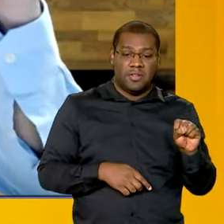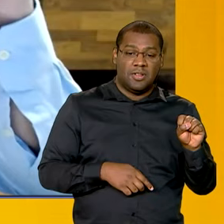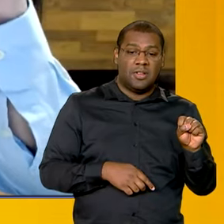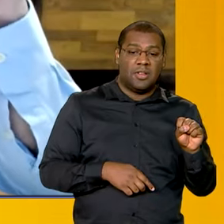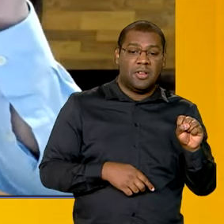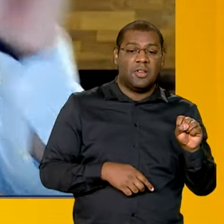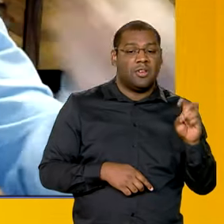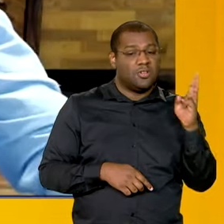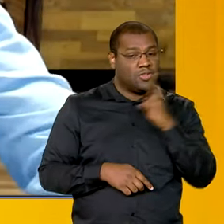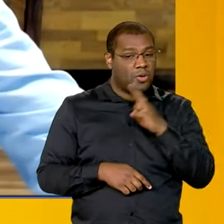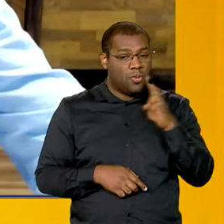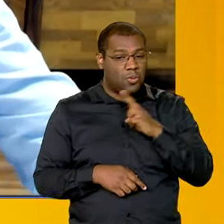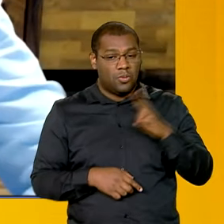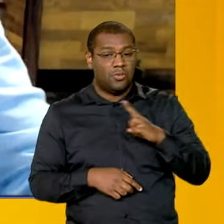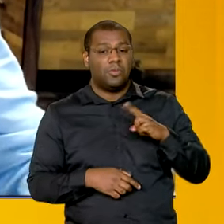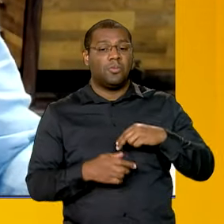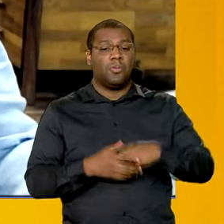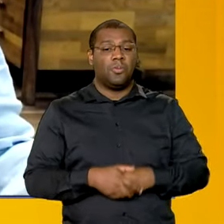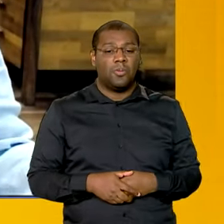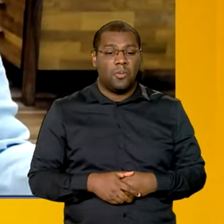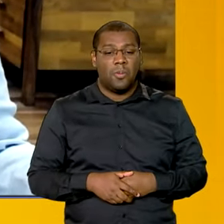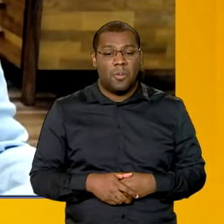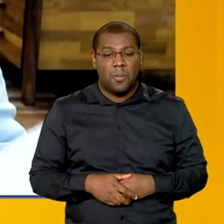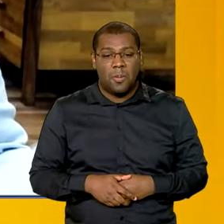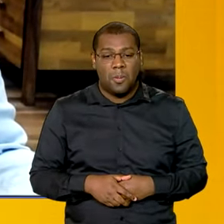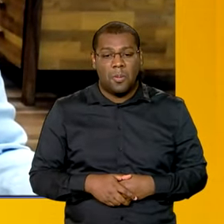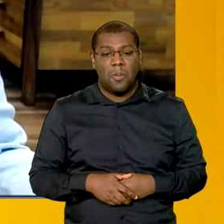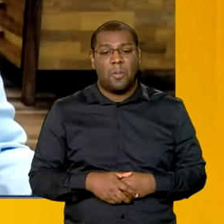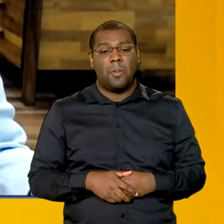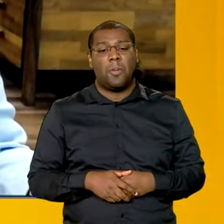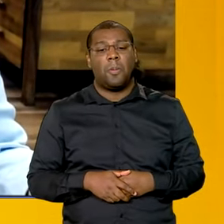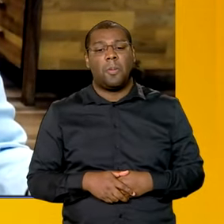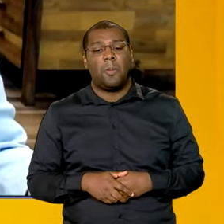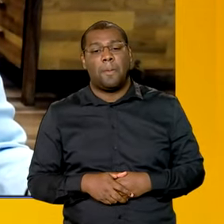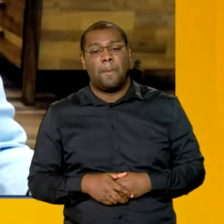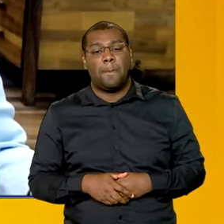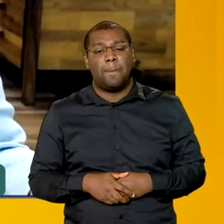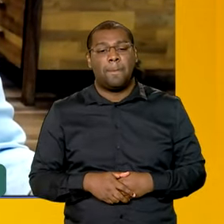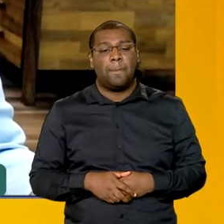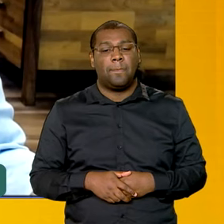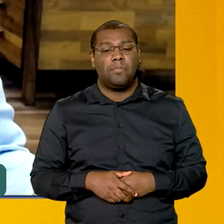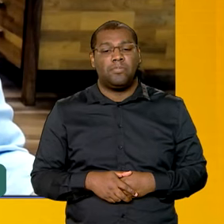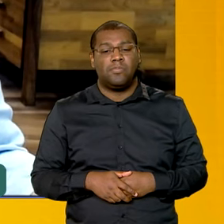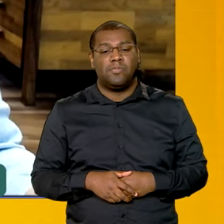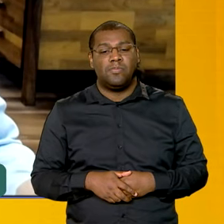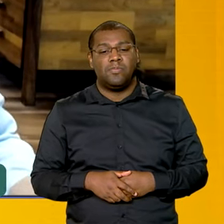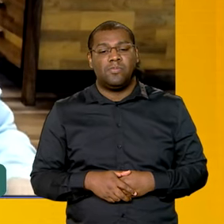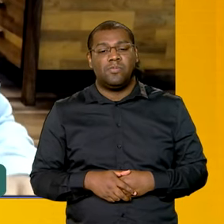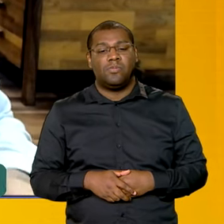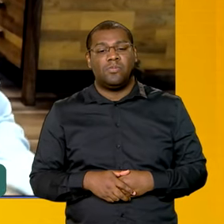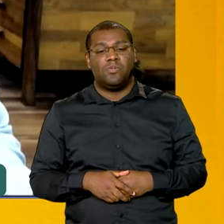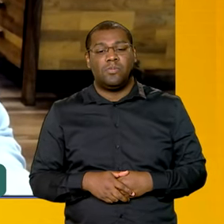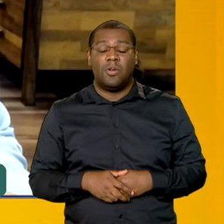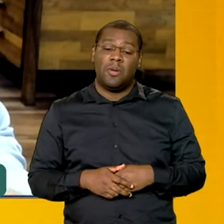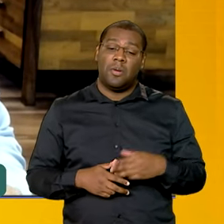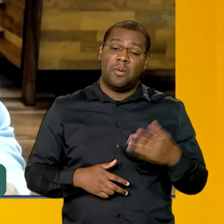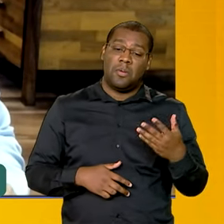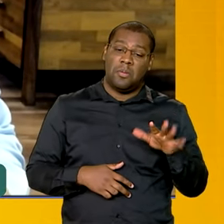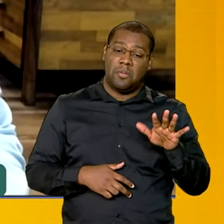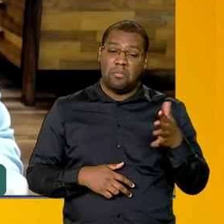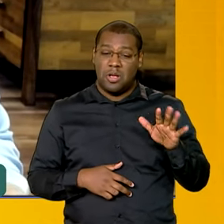empréstimo para viabilizar, de forma que diretamente 7 bilhões